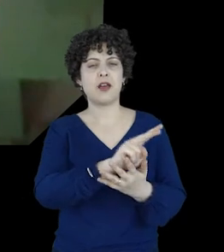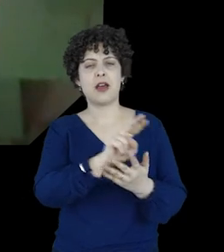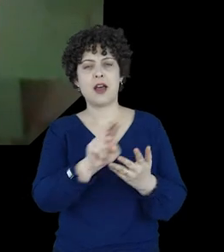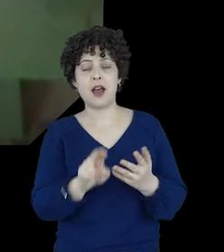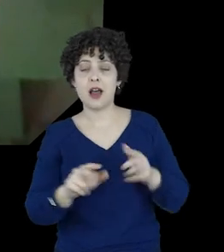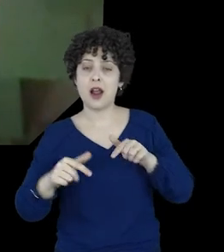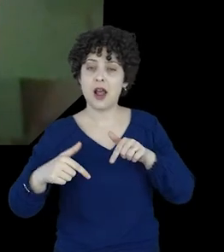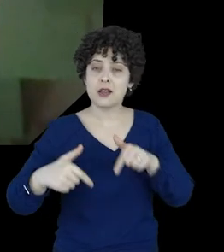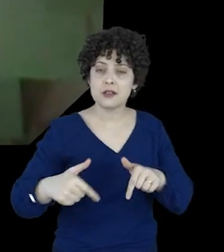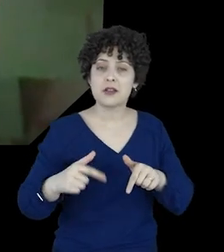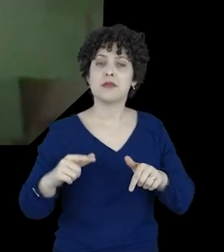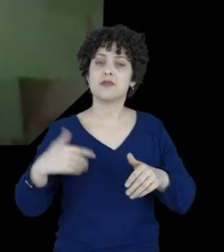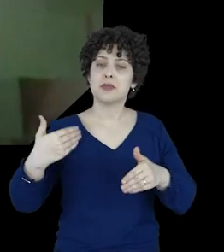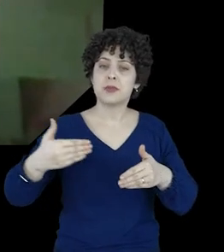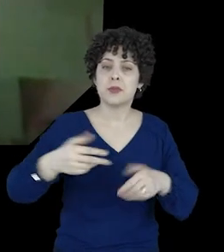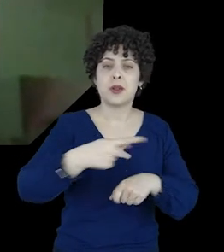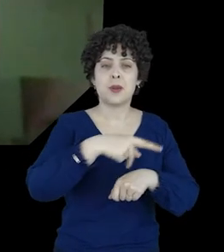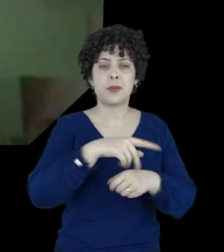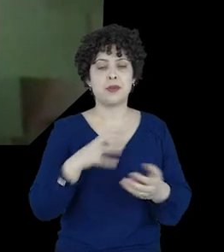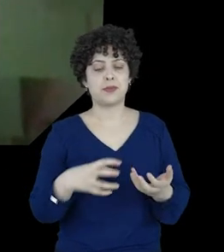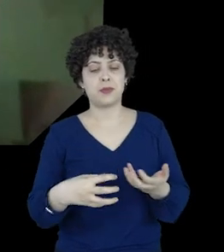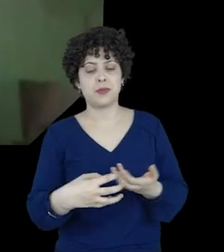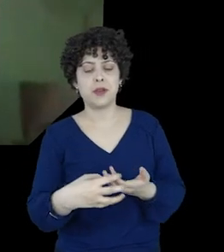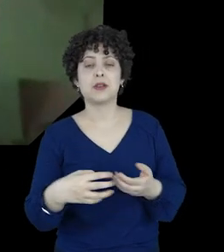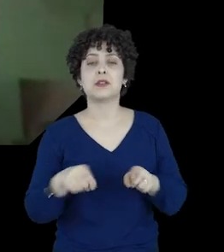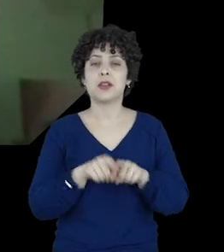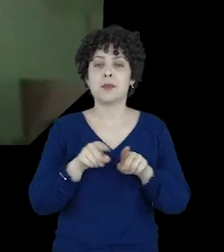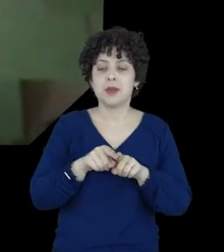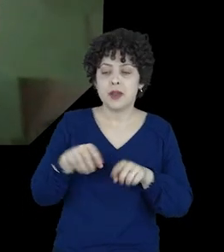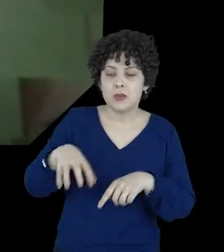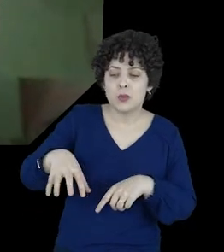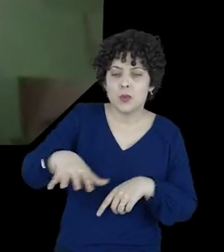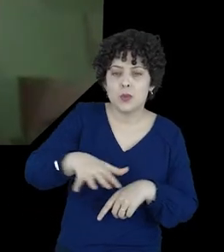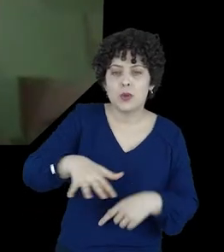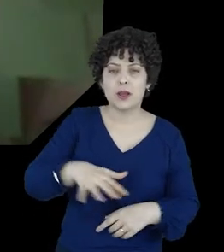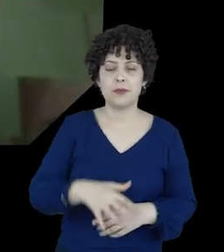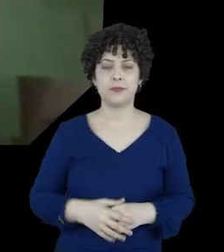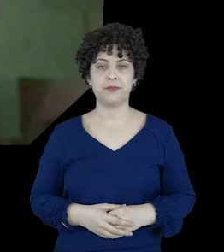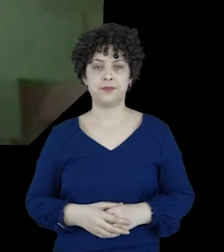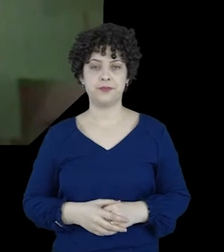diversas iniciativas acontecendo nos países países e em nível regional.